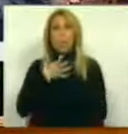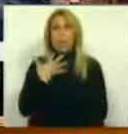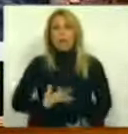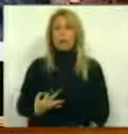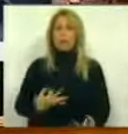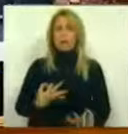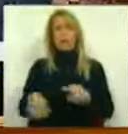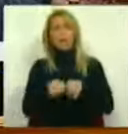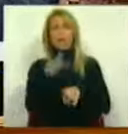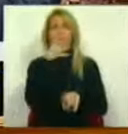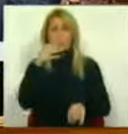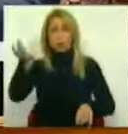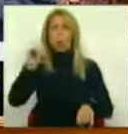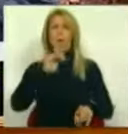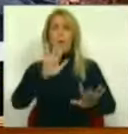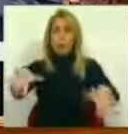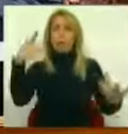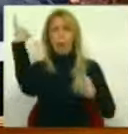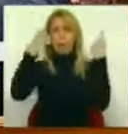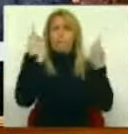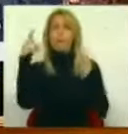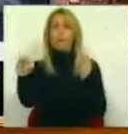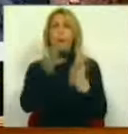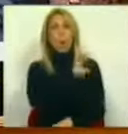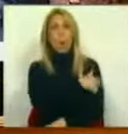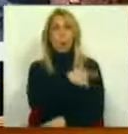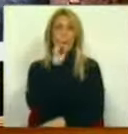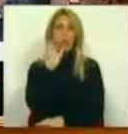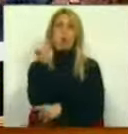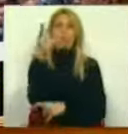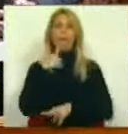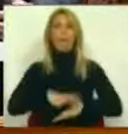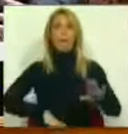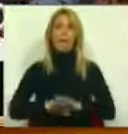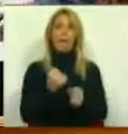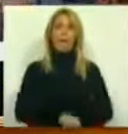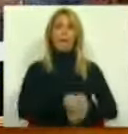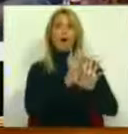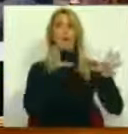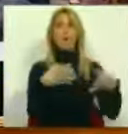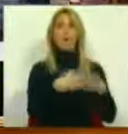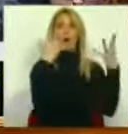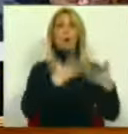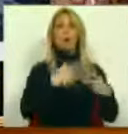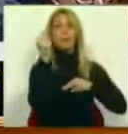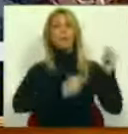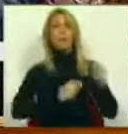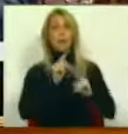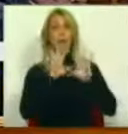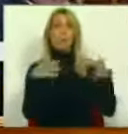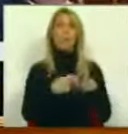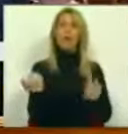Socialista pudessem pensar que se essa competência fosse exercida pela Comissão de Orçamento e Finanças ou pela Comissão de Economia,